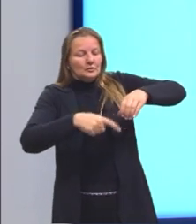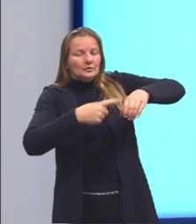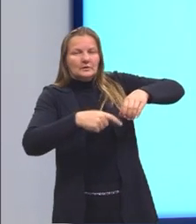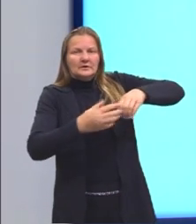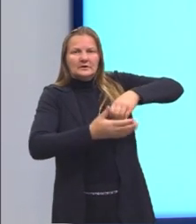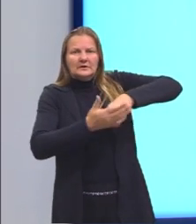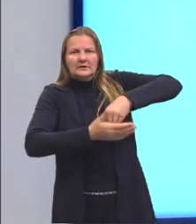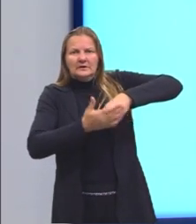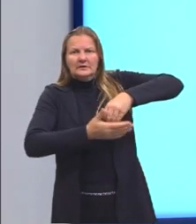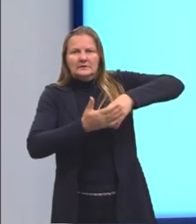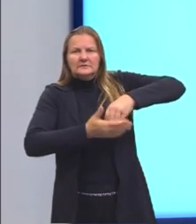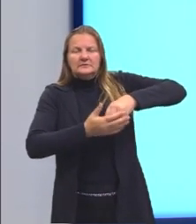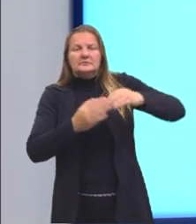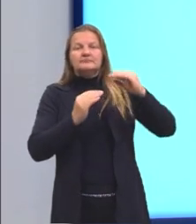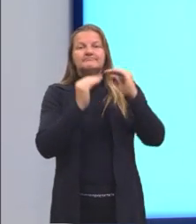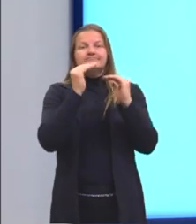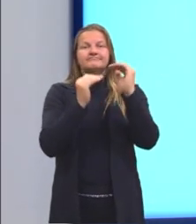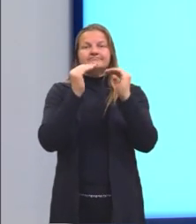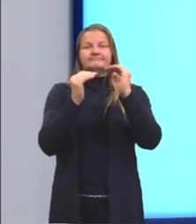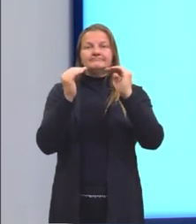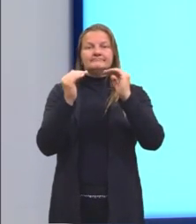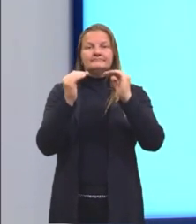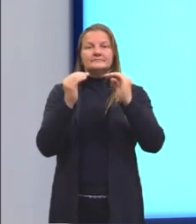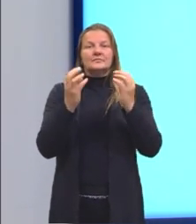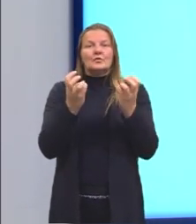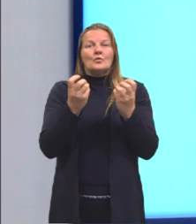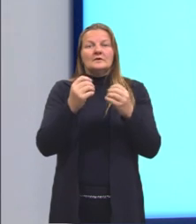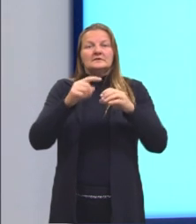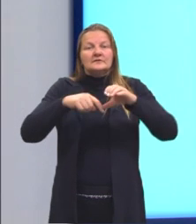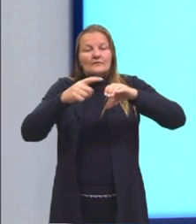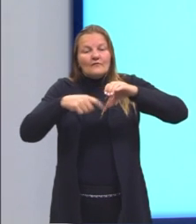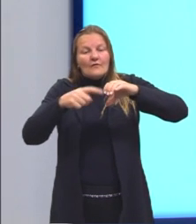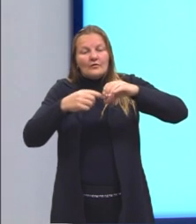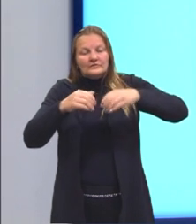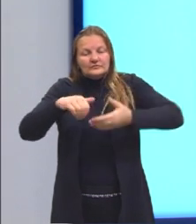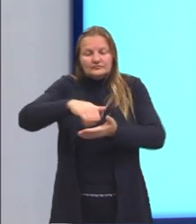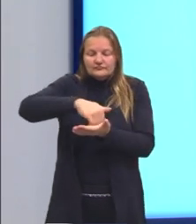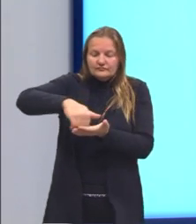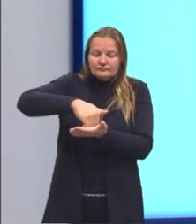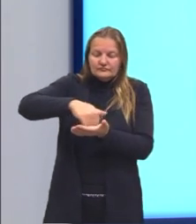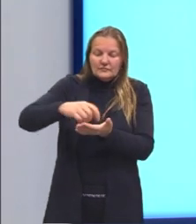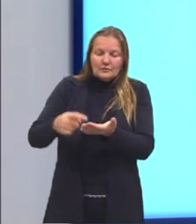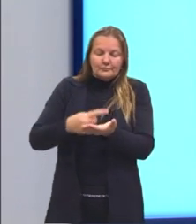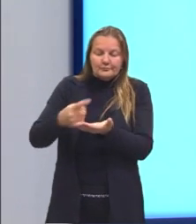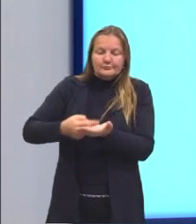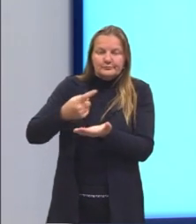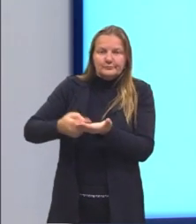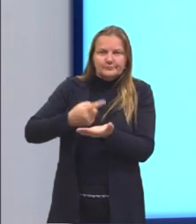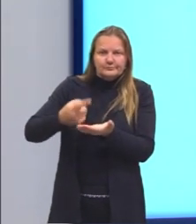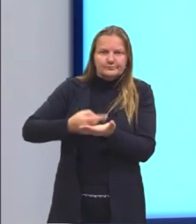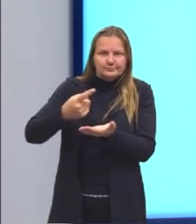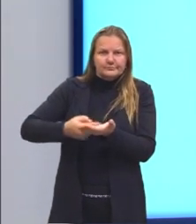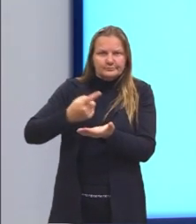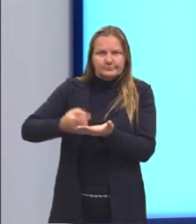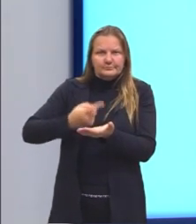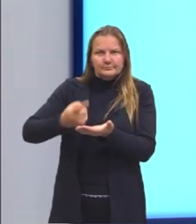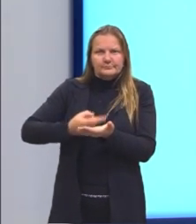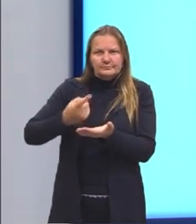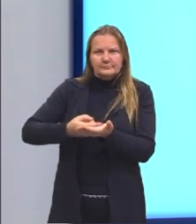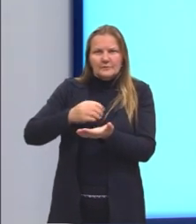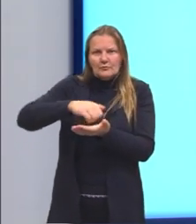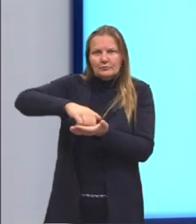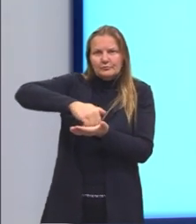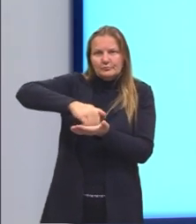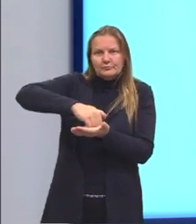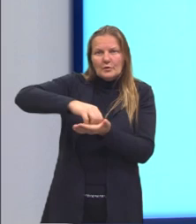desgaste, ele é diretamente proporcional ao número de voltas. Para chegar no número de voltas que o pneu deu